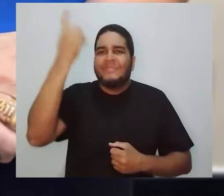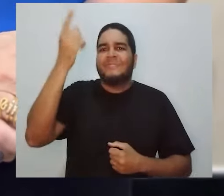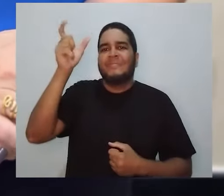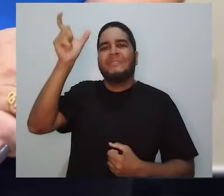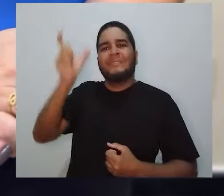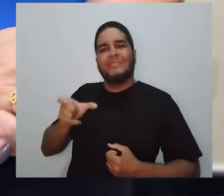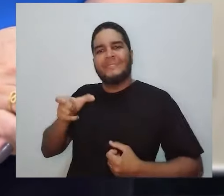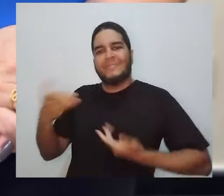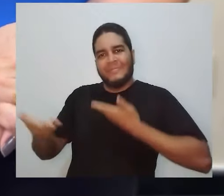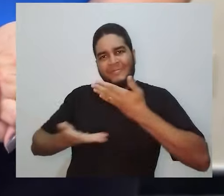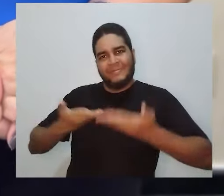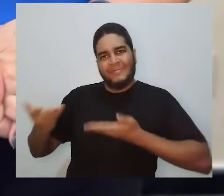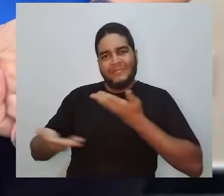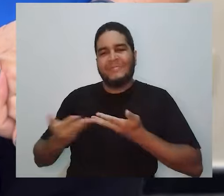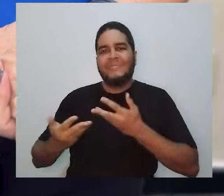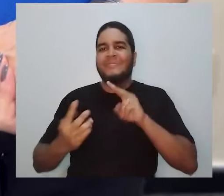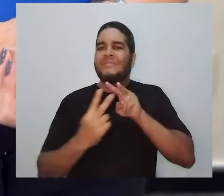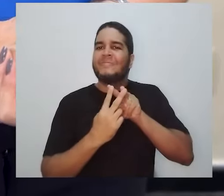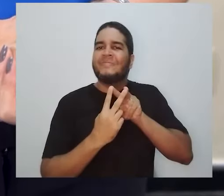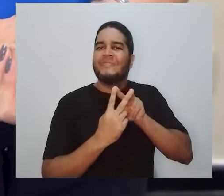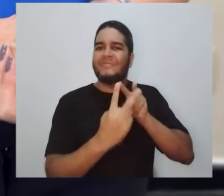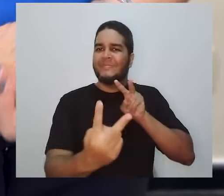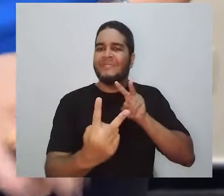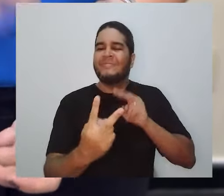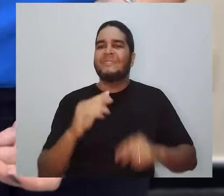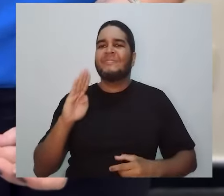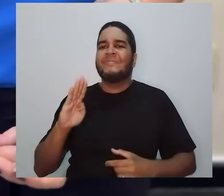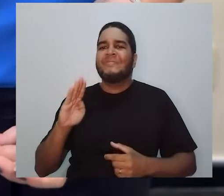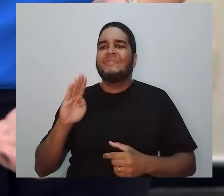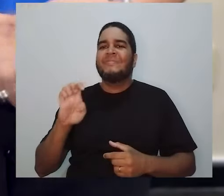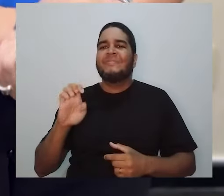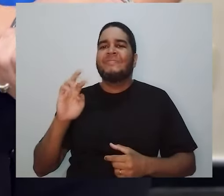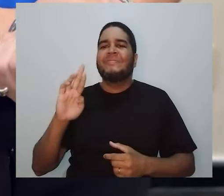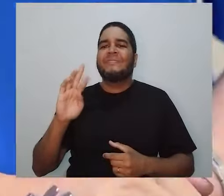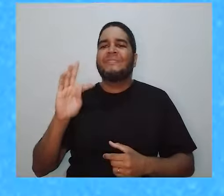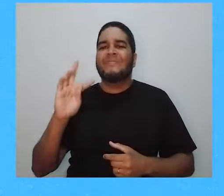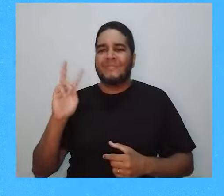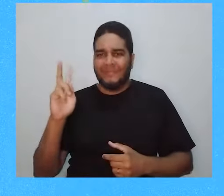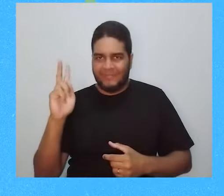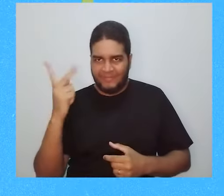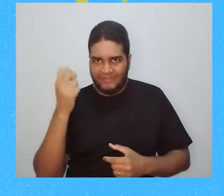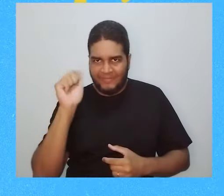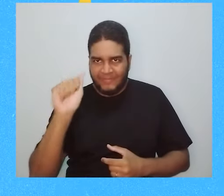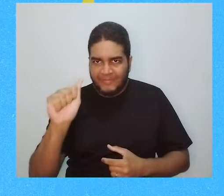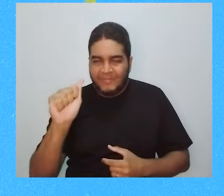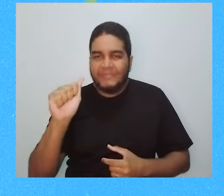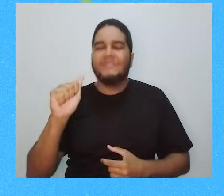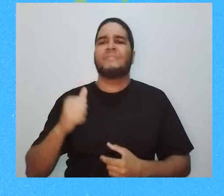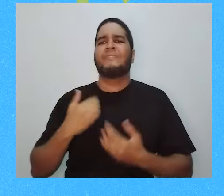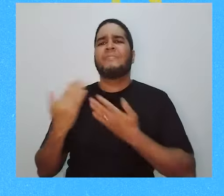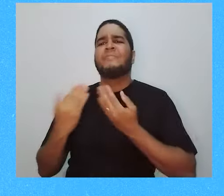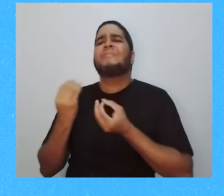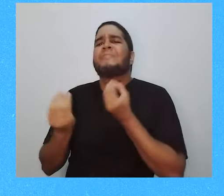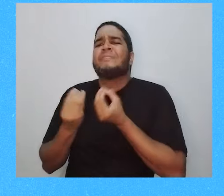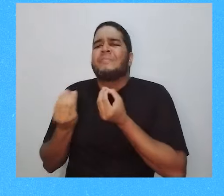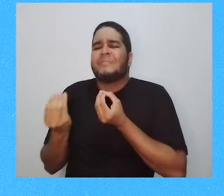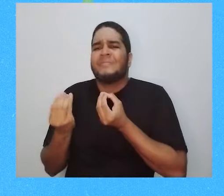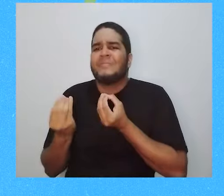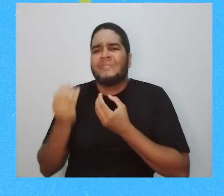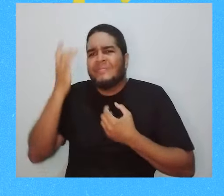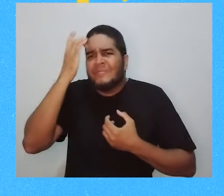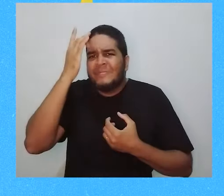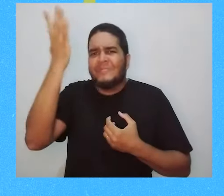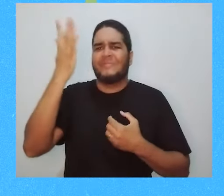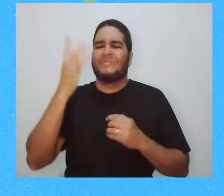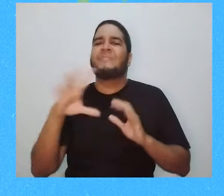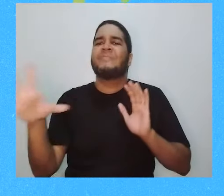Eleitoral do Pará lançou a assistente virtual Berta. Animação em tela de celular com mulher virtual de olhos verdes e